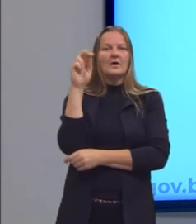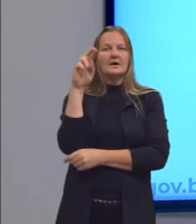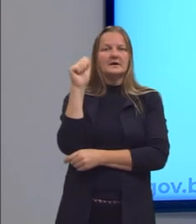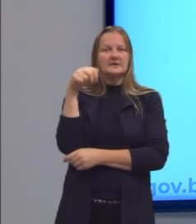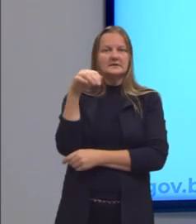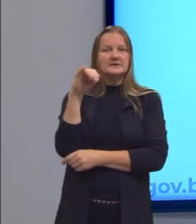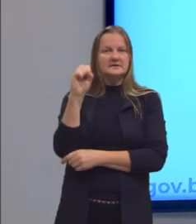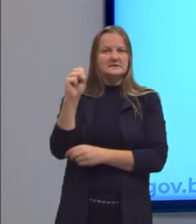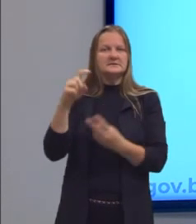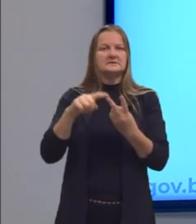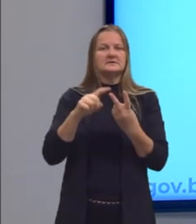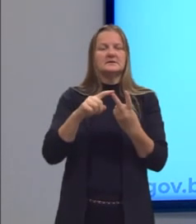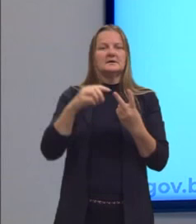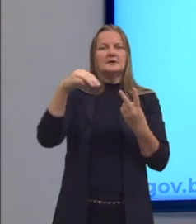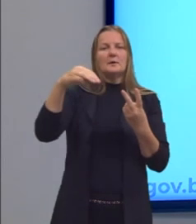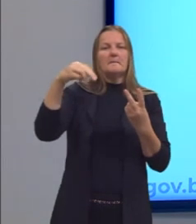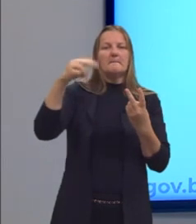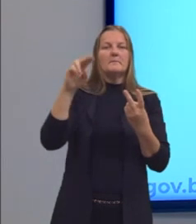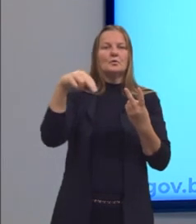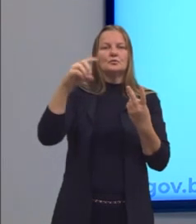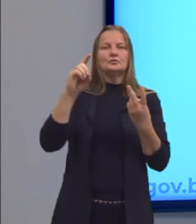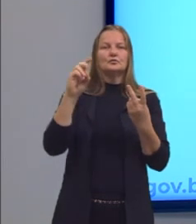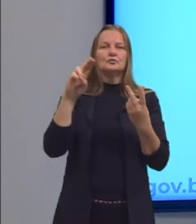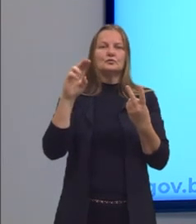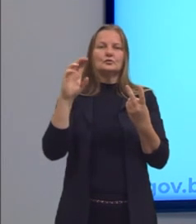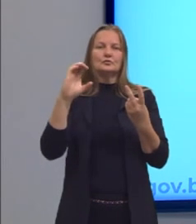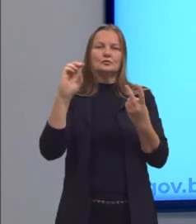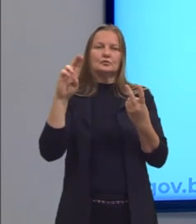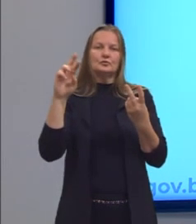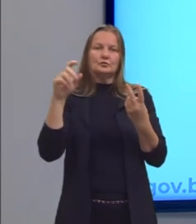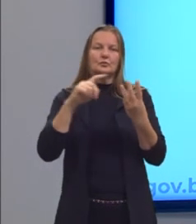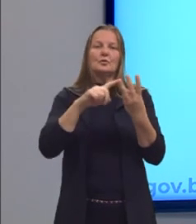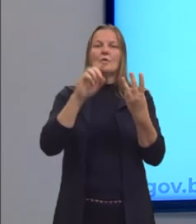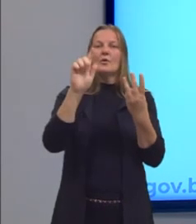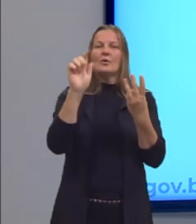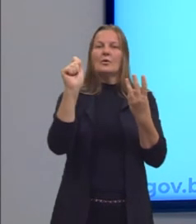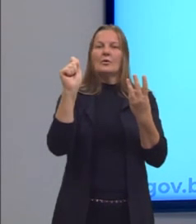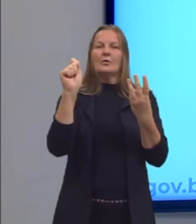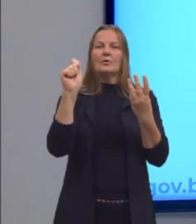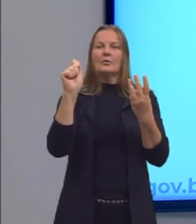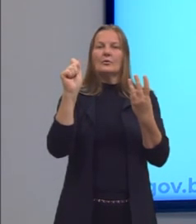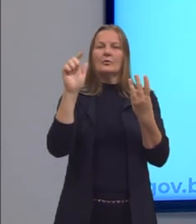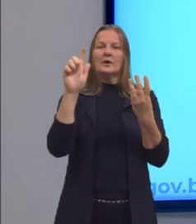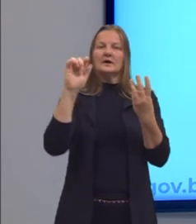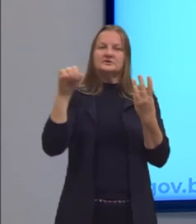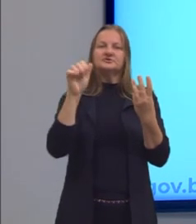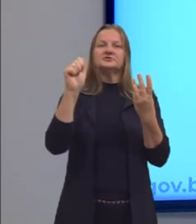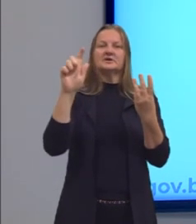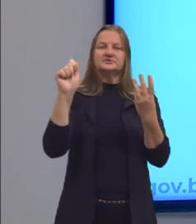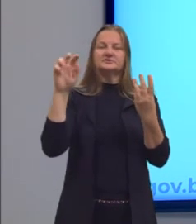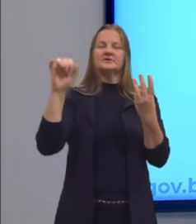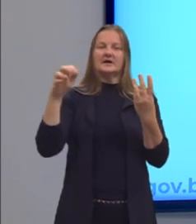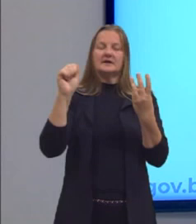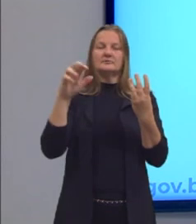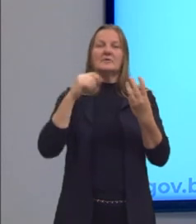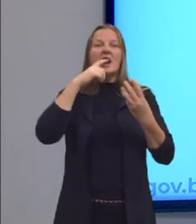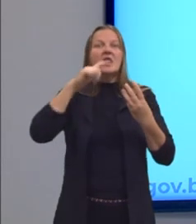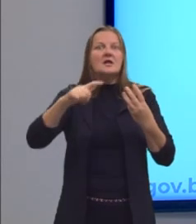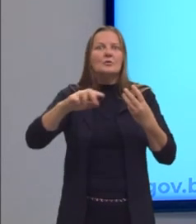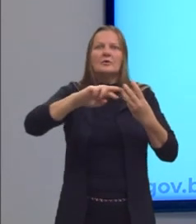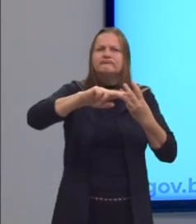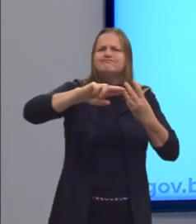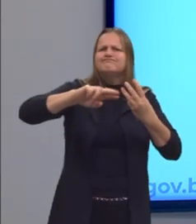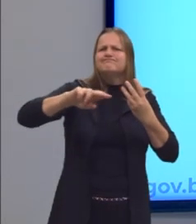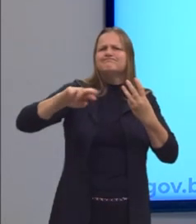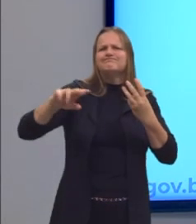povos, os munducuru, os guajajara, vários dialetos diferentes, várias línguas dentro desse